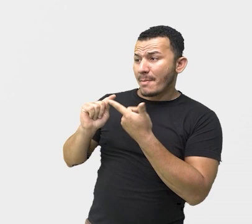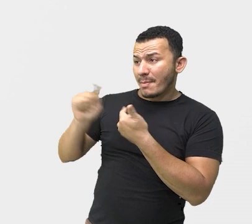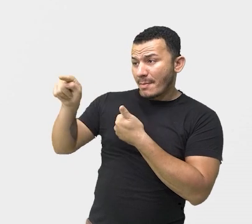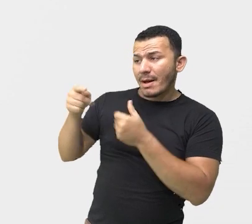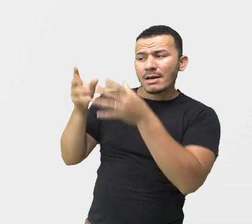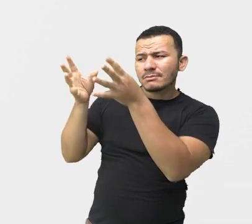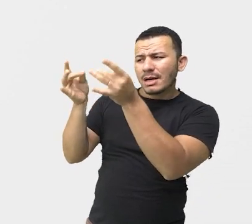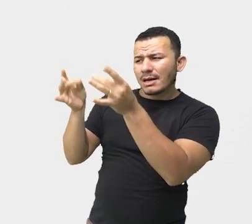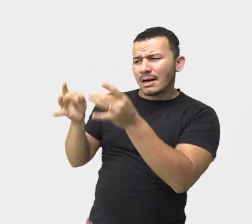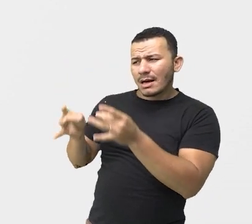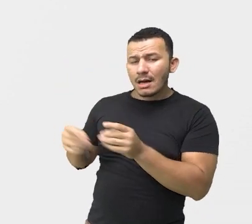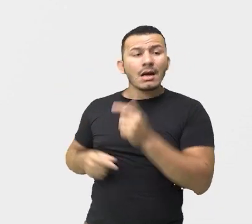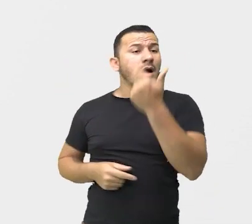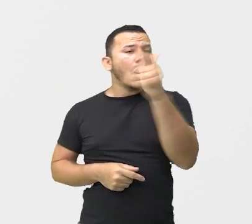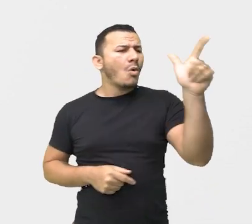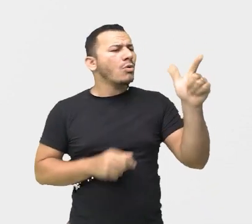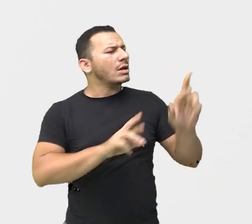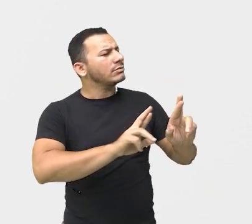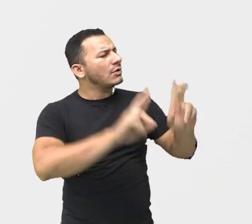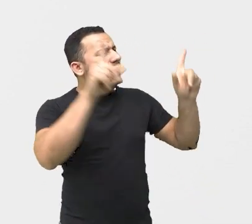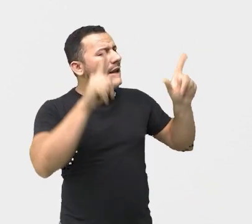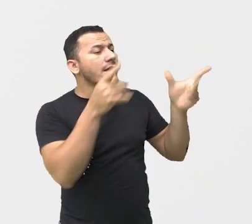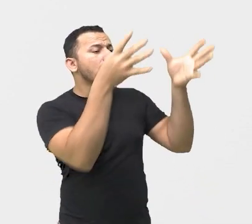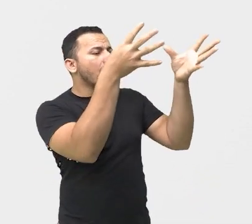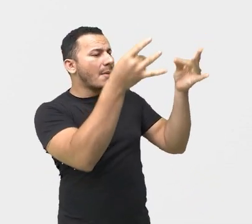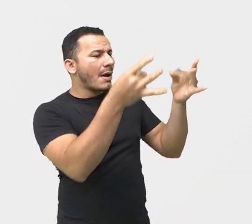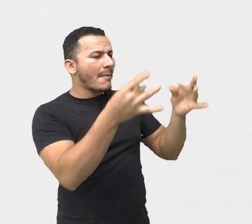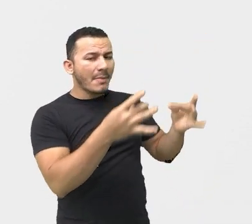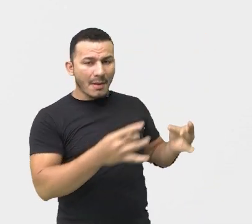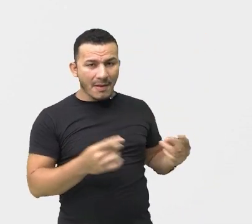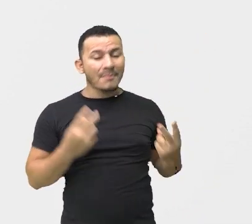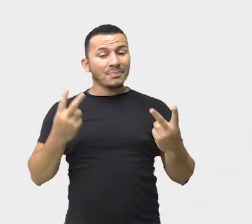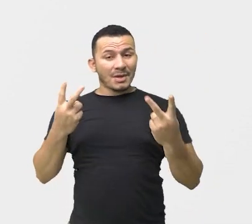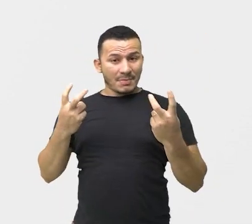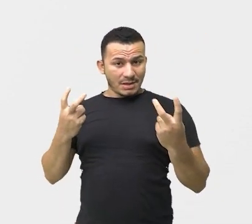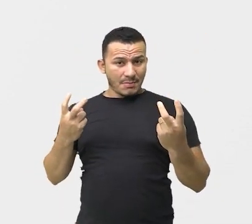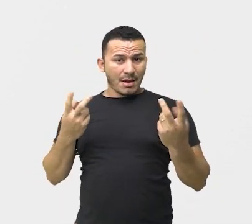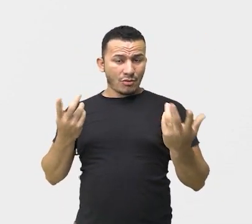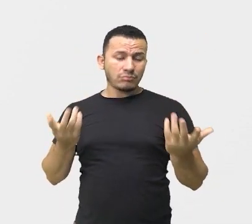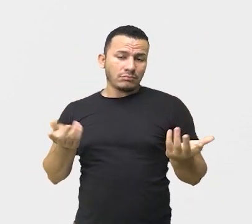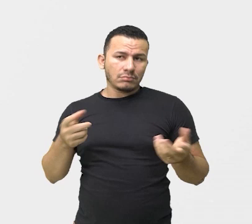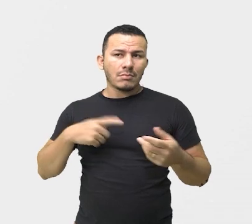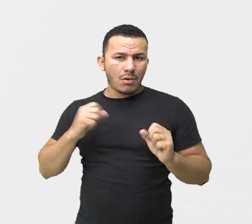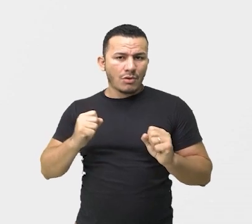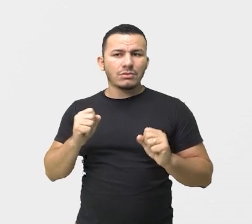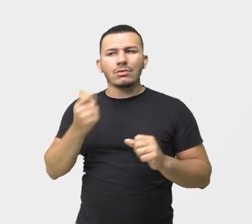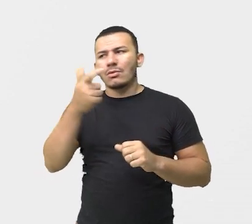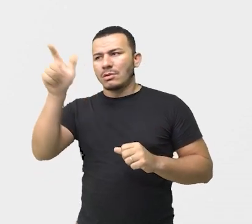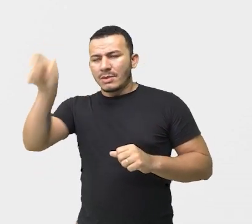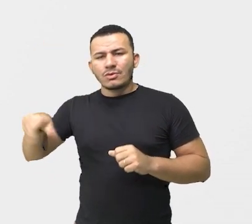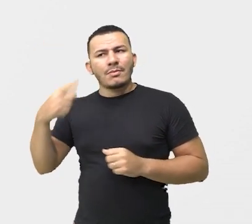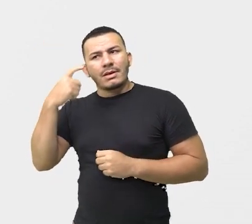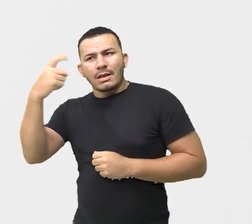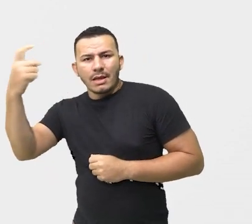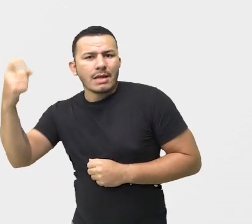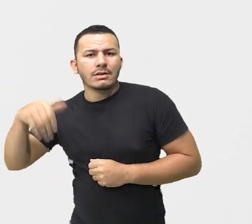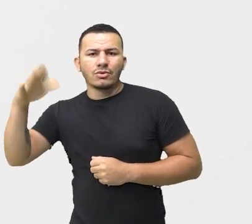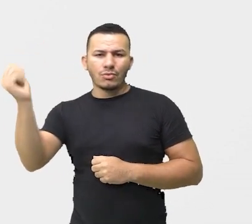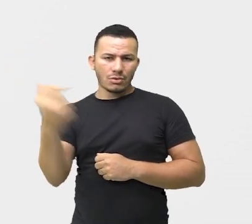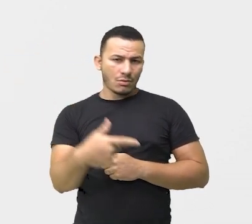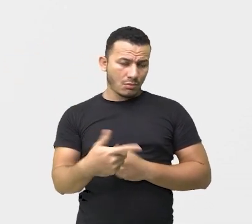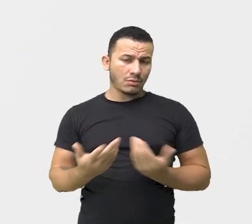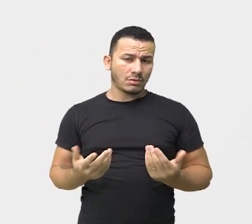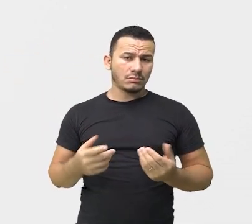ser diferente uma da outra. Muitas vezes um elemento chama mais atenção do que outro para uma pessoa, certo? Então, as